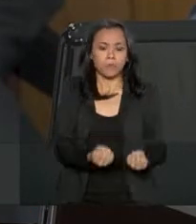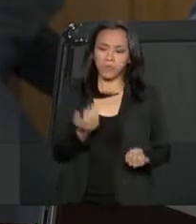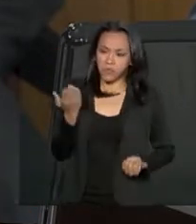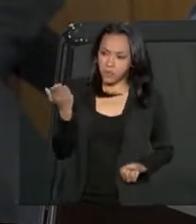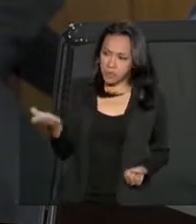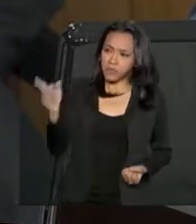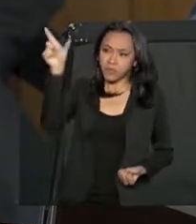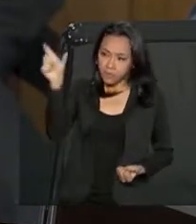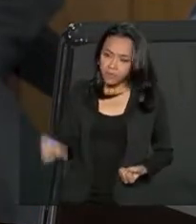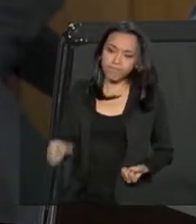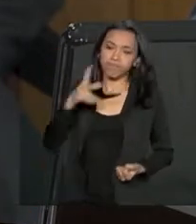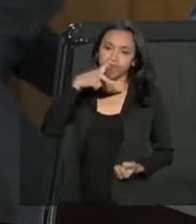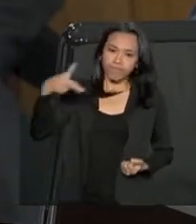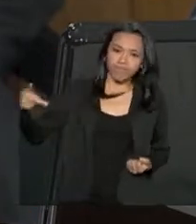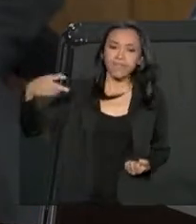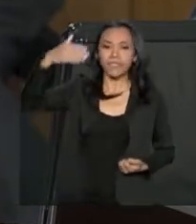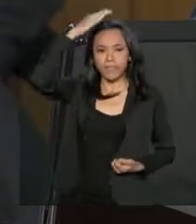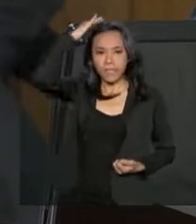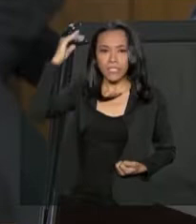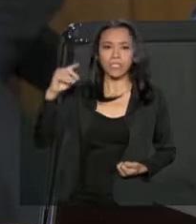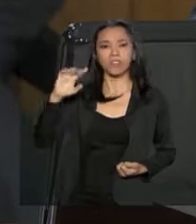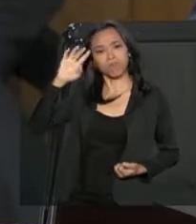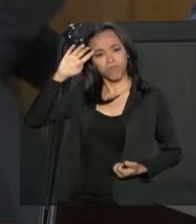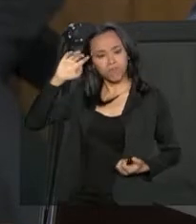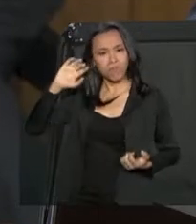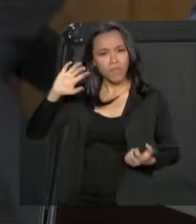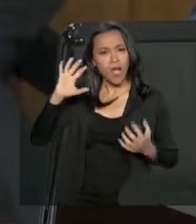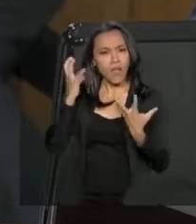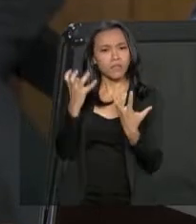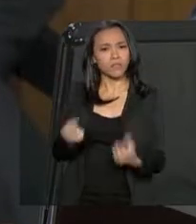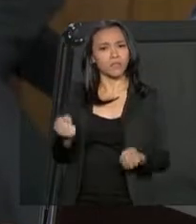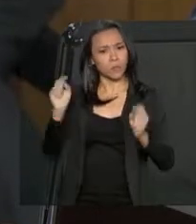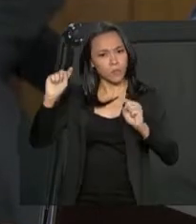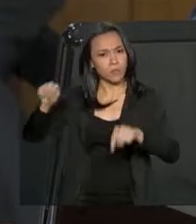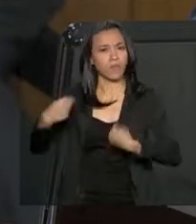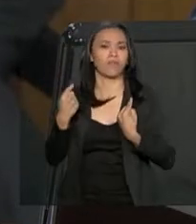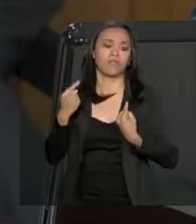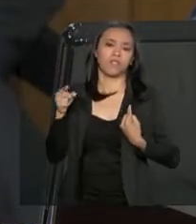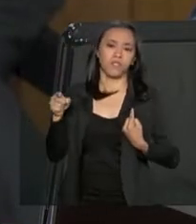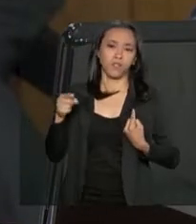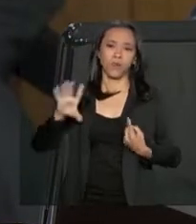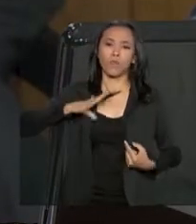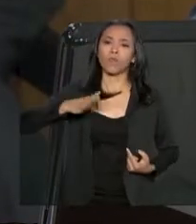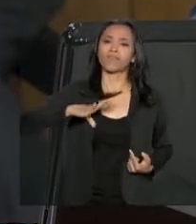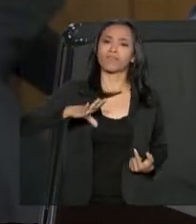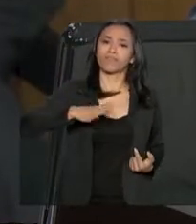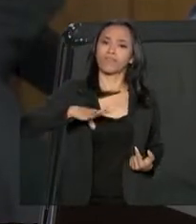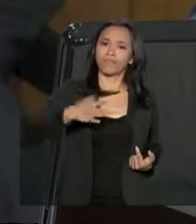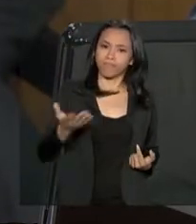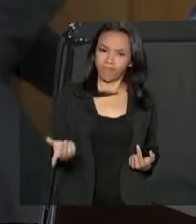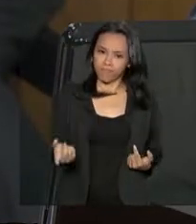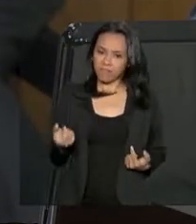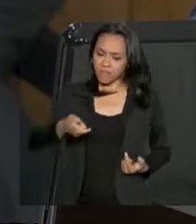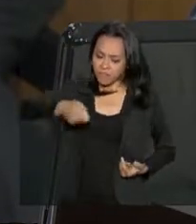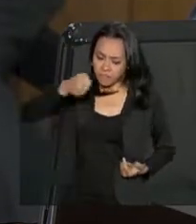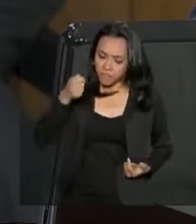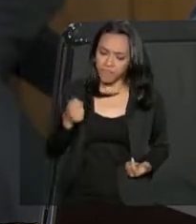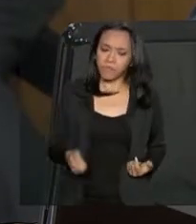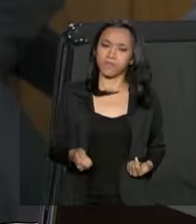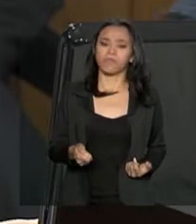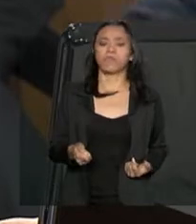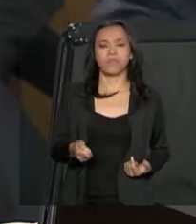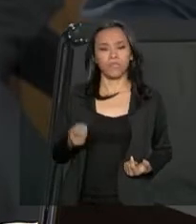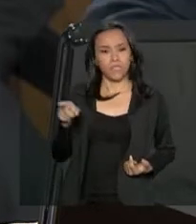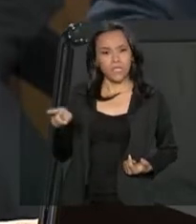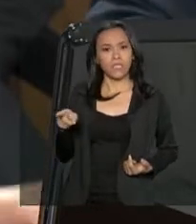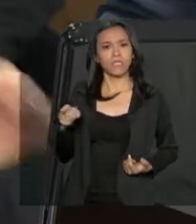abraçou, abraçou esse desafio de modo destemido, de modo firme, de